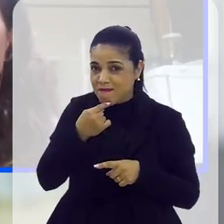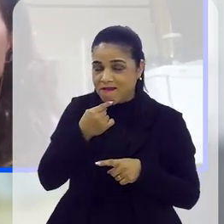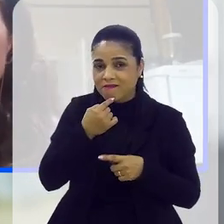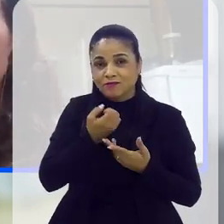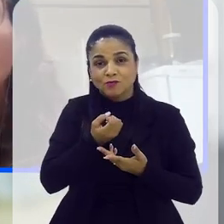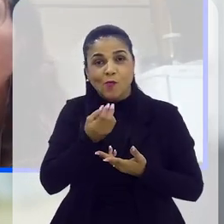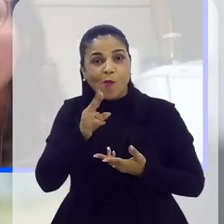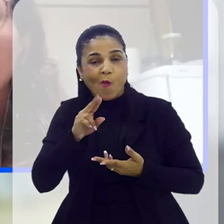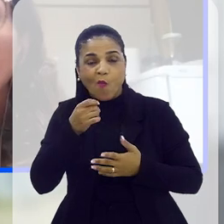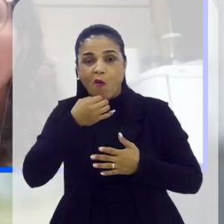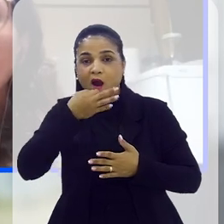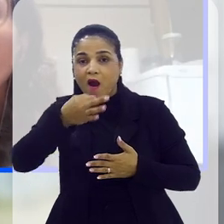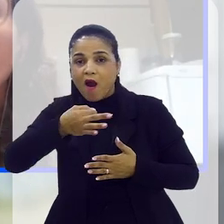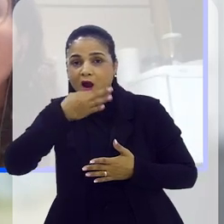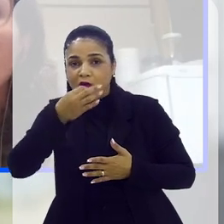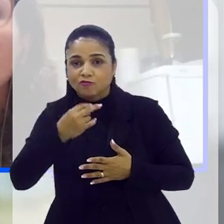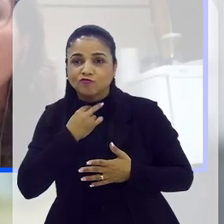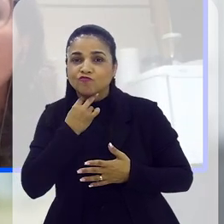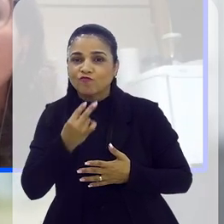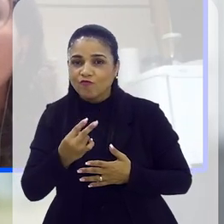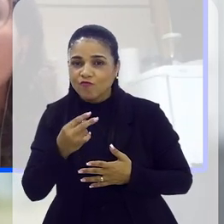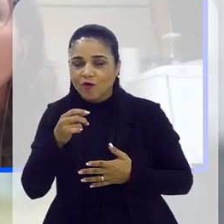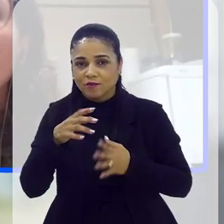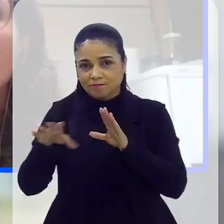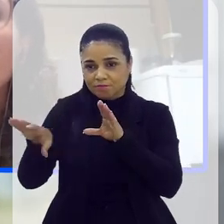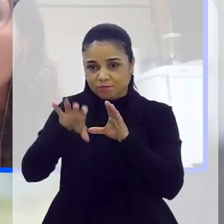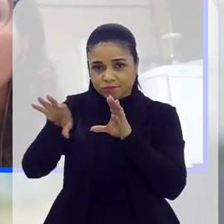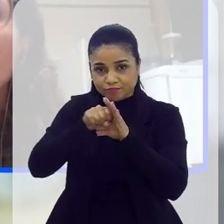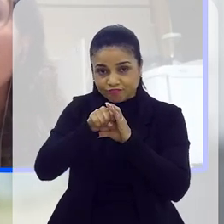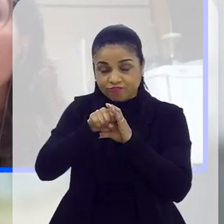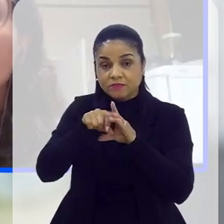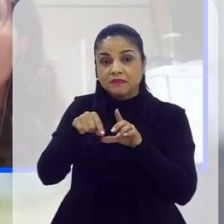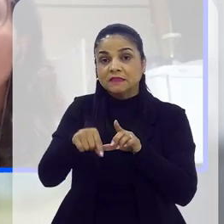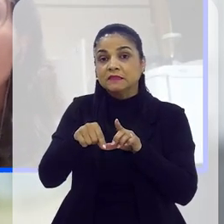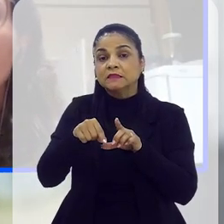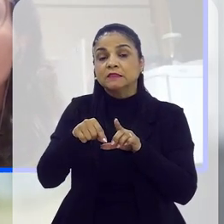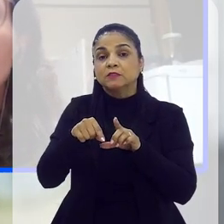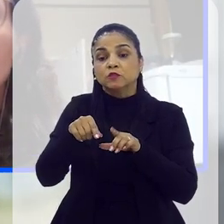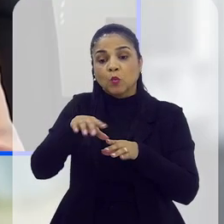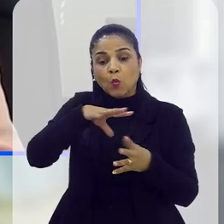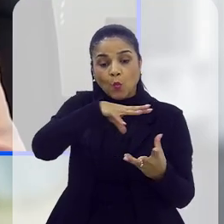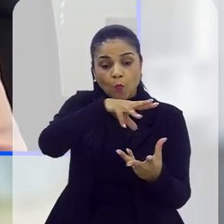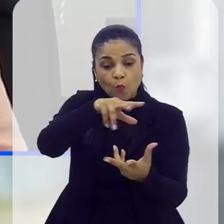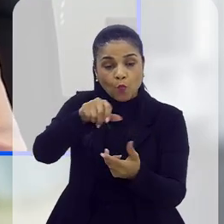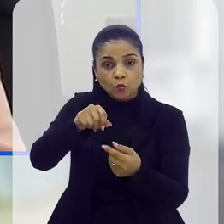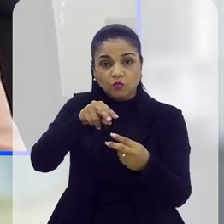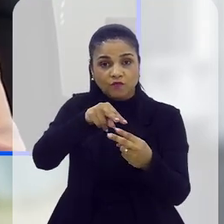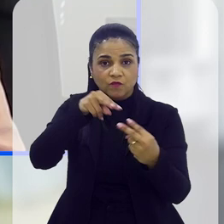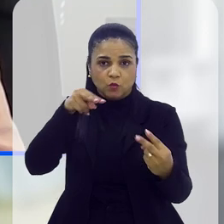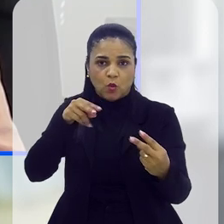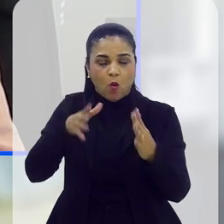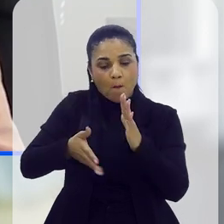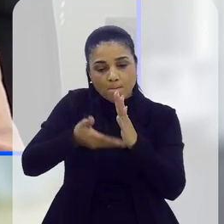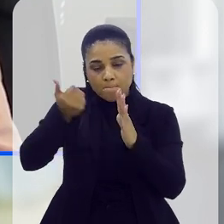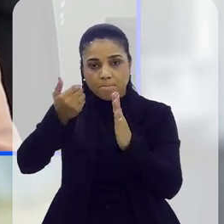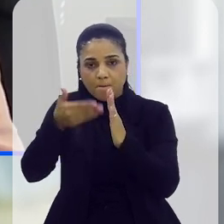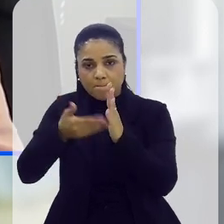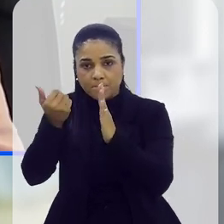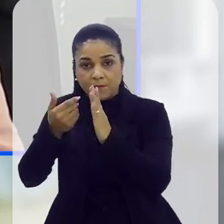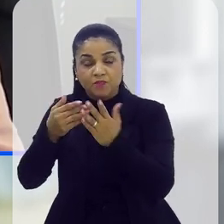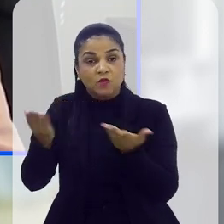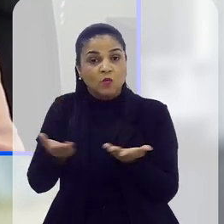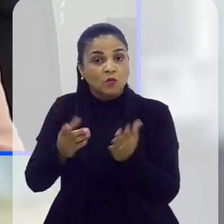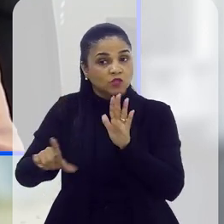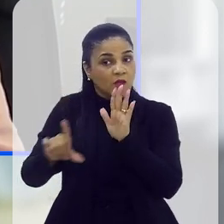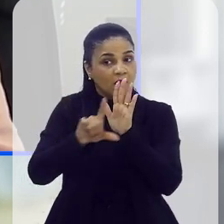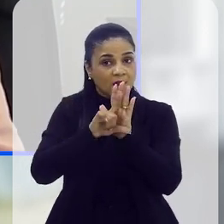imagem, ou aquele áudio saia do mundo virtual. E hoje, a lei Maria da